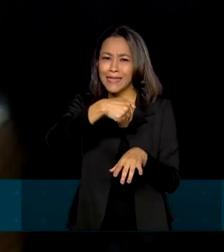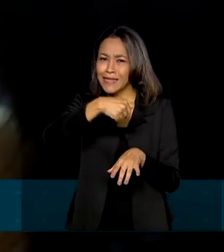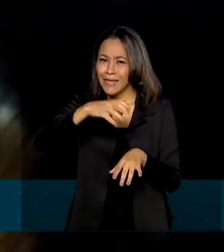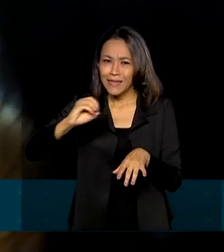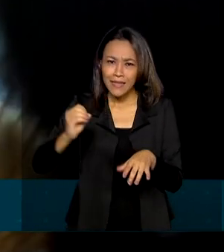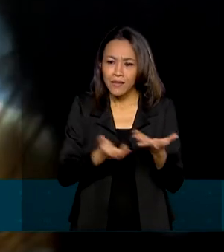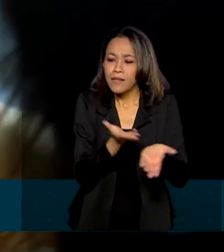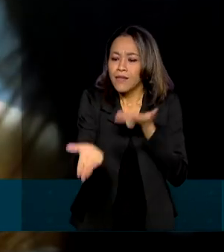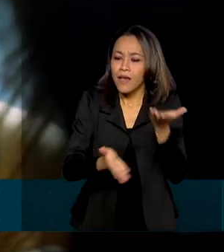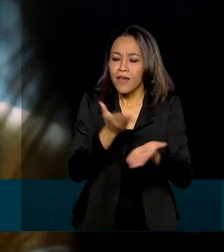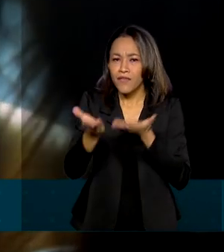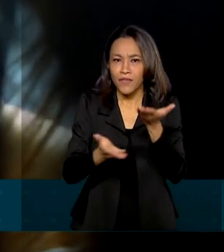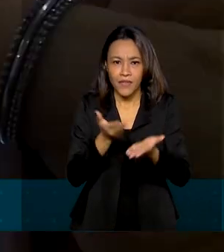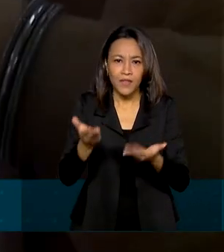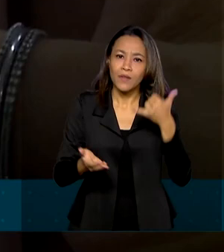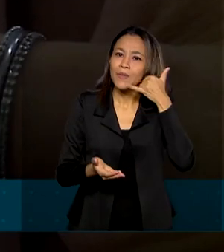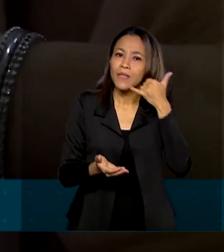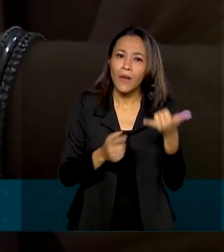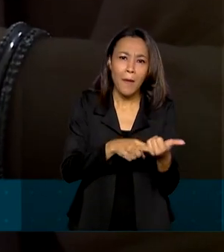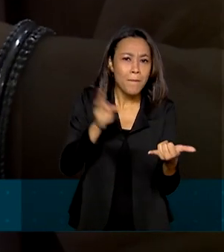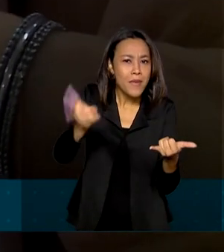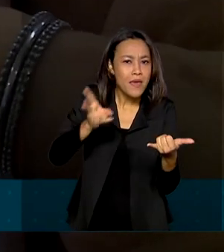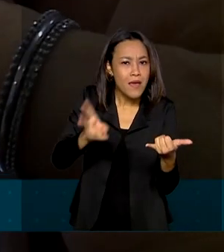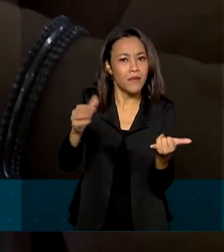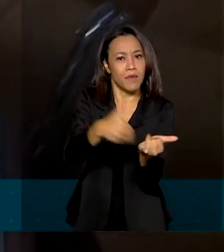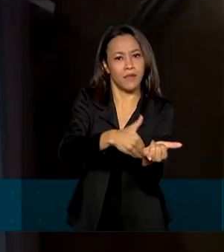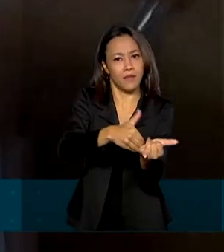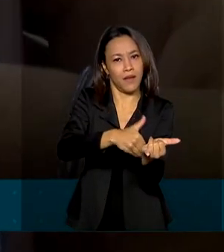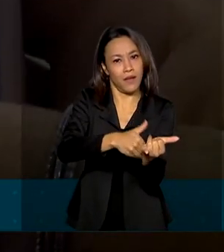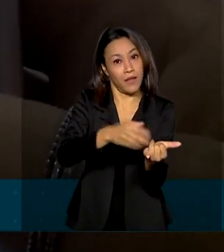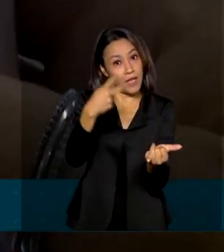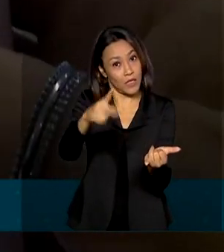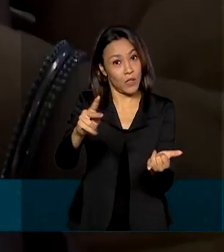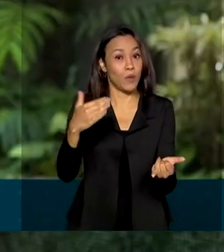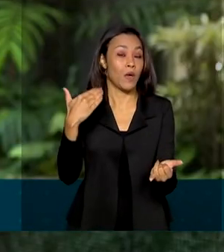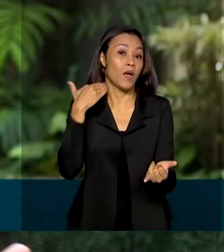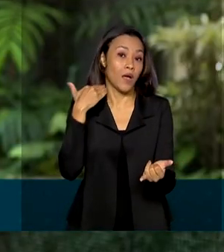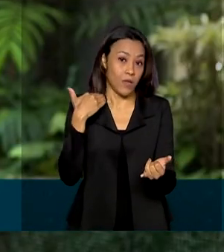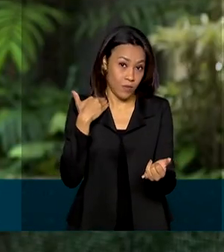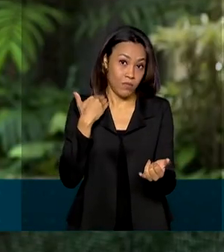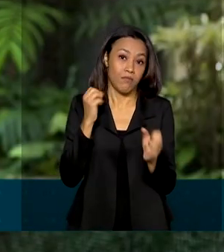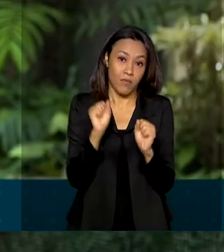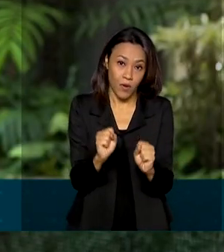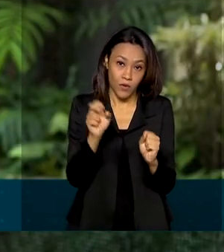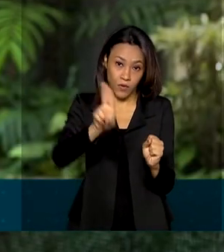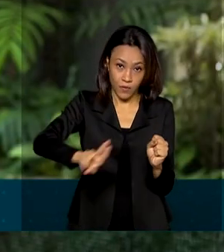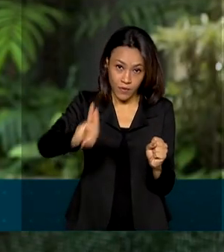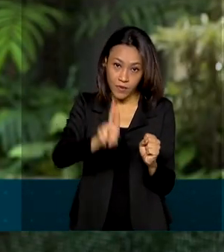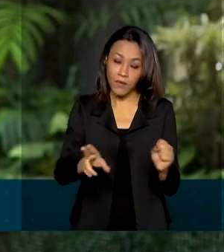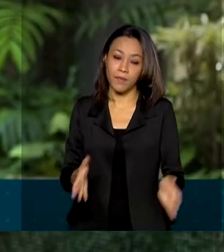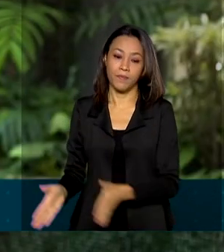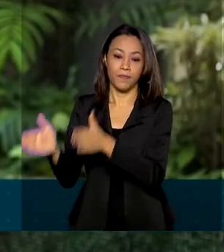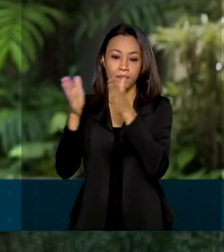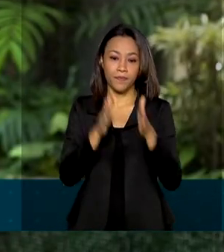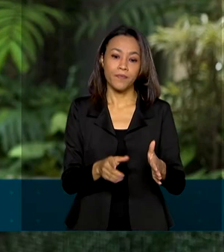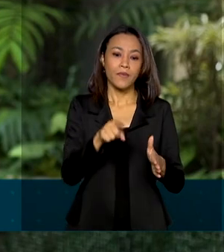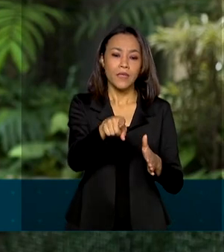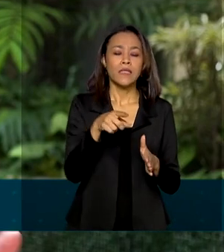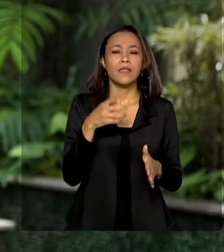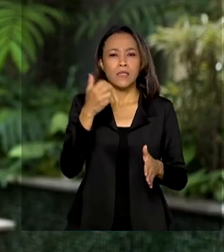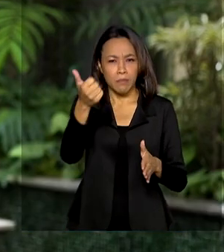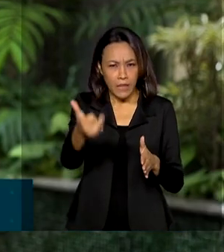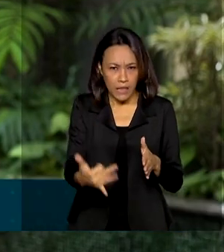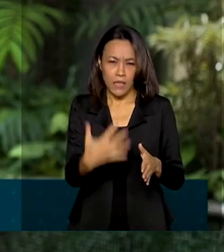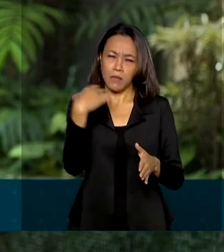públicos com a mesma senha com que entram em sua conta corrente. Sem dúvida alguma, uma importante iniciativa,